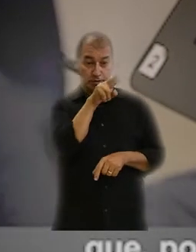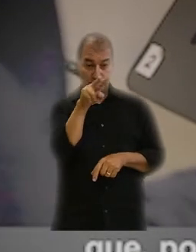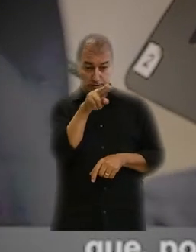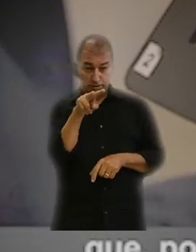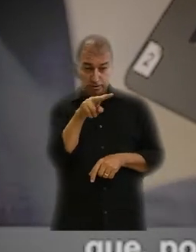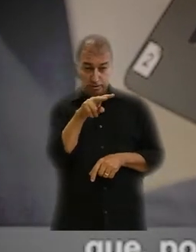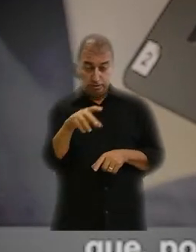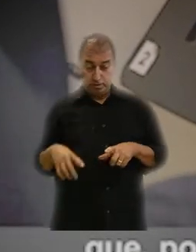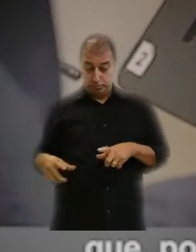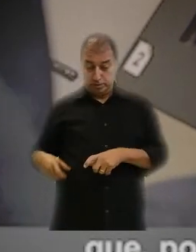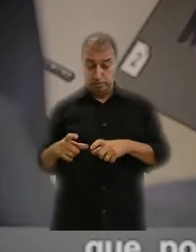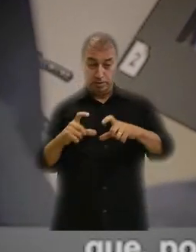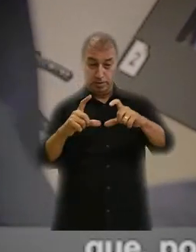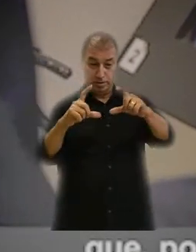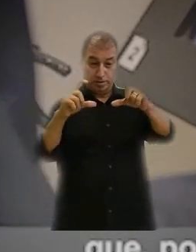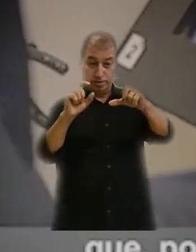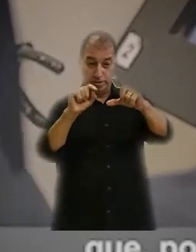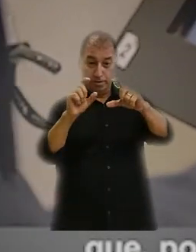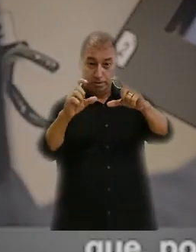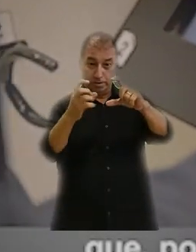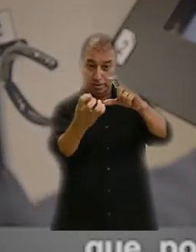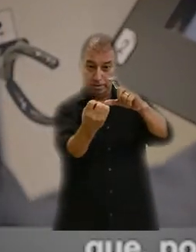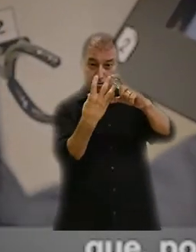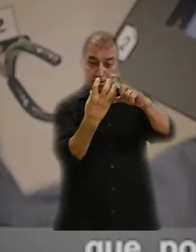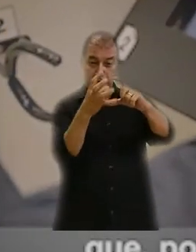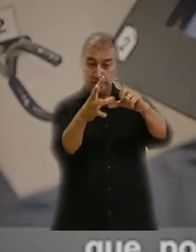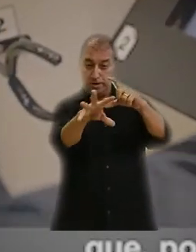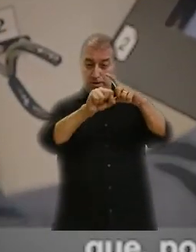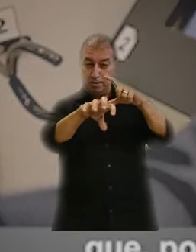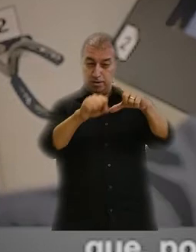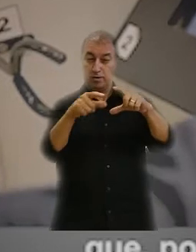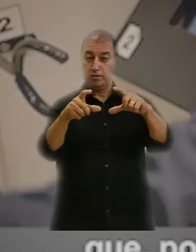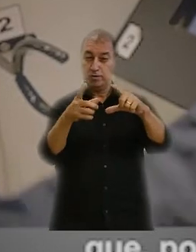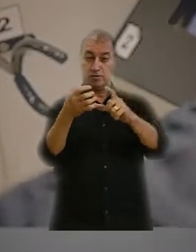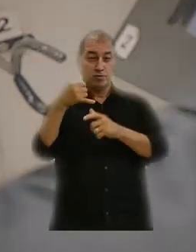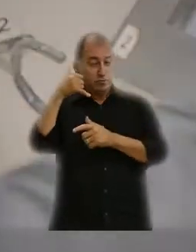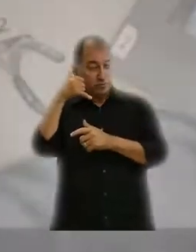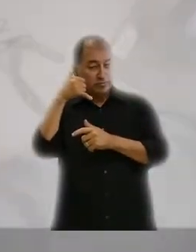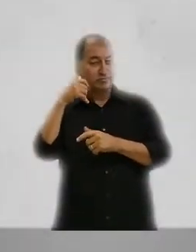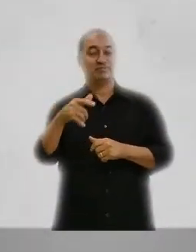do leitor de QR Code, pode levar diversos arquivos no seu celular.